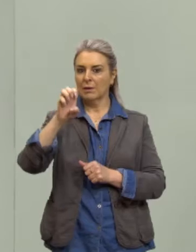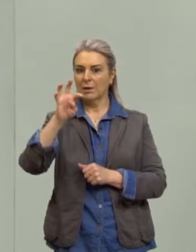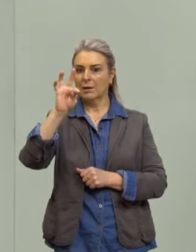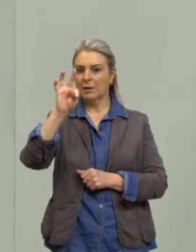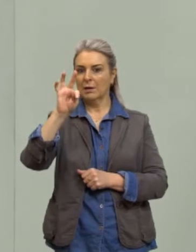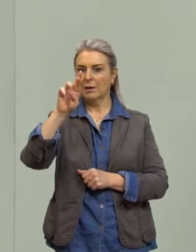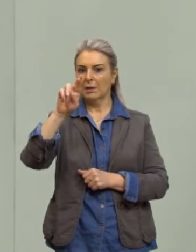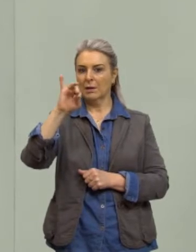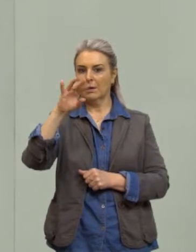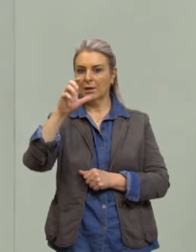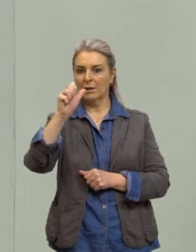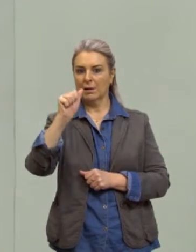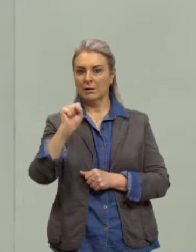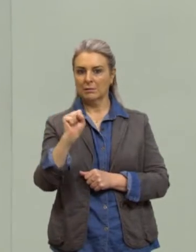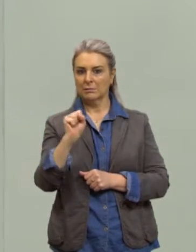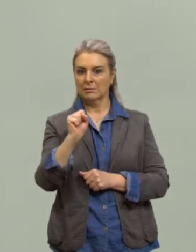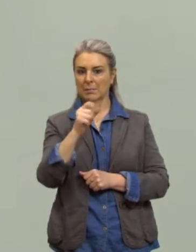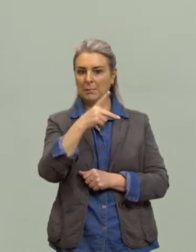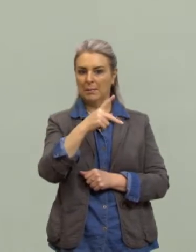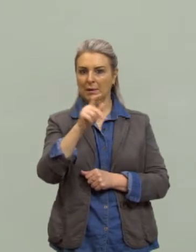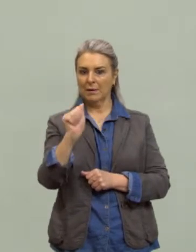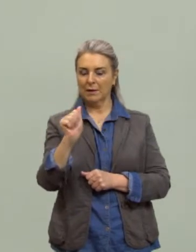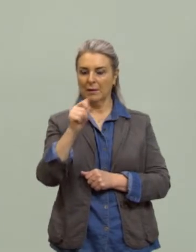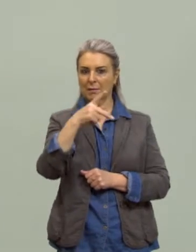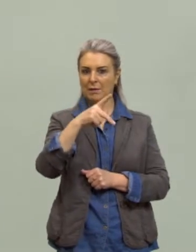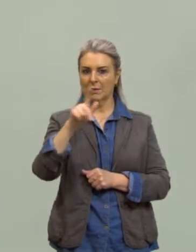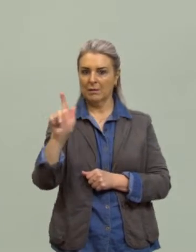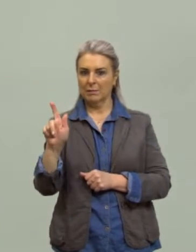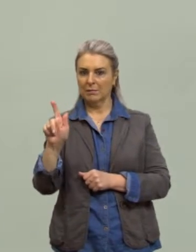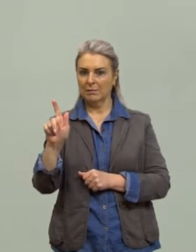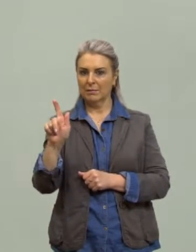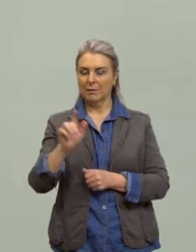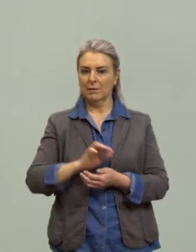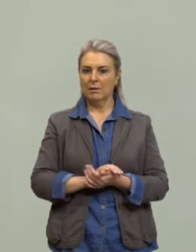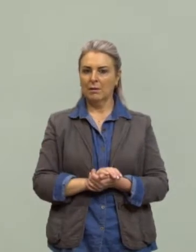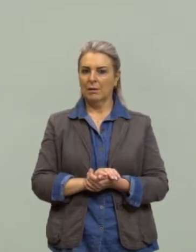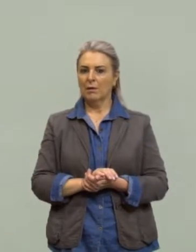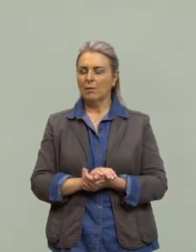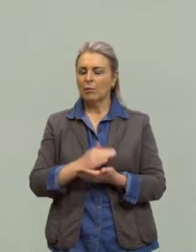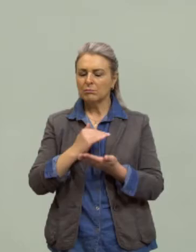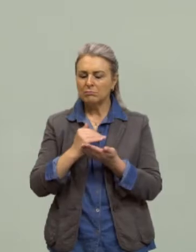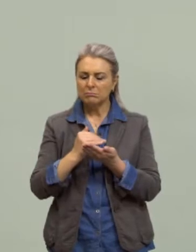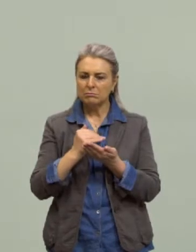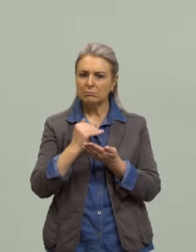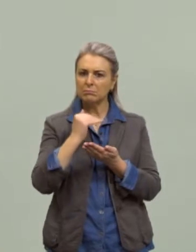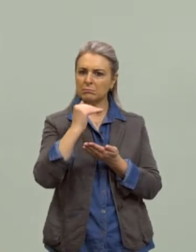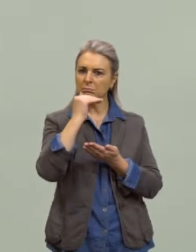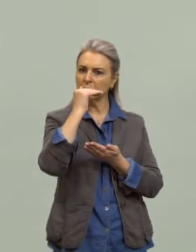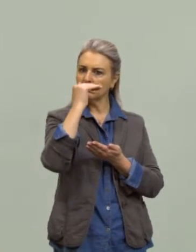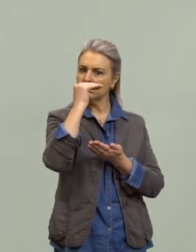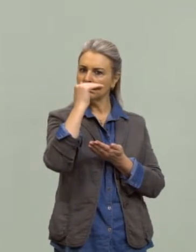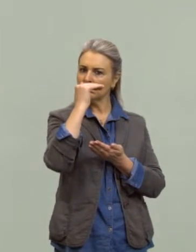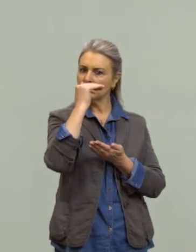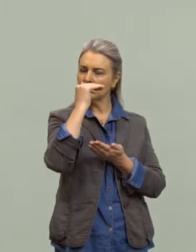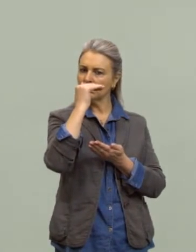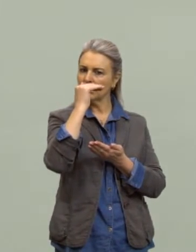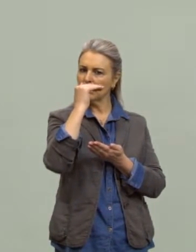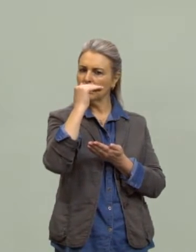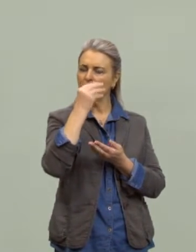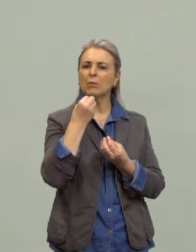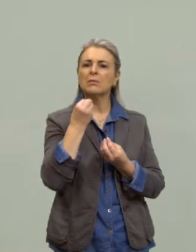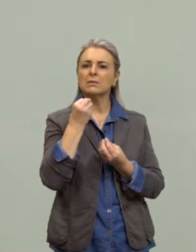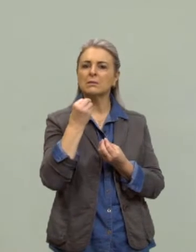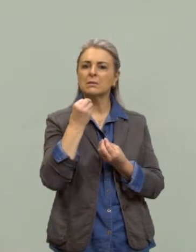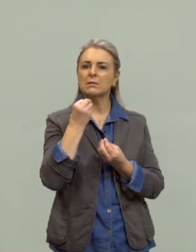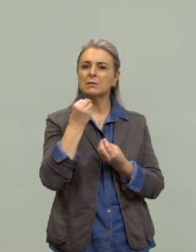geométricas, a gente também, ultimamente, tem escutado bastante em crescimentos geométricos. E